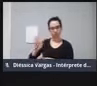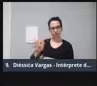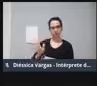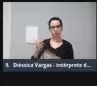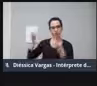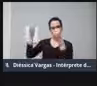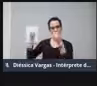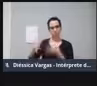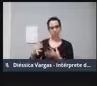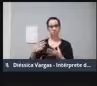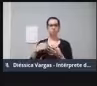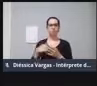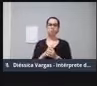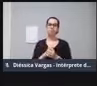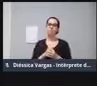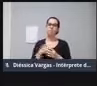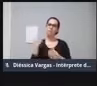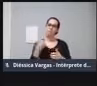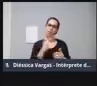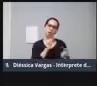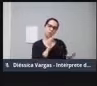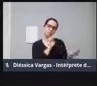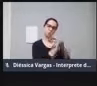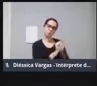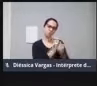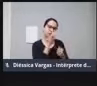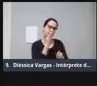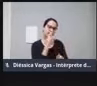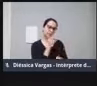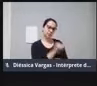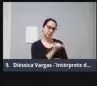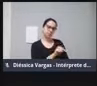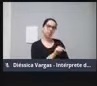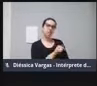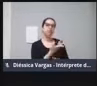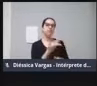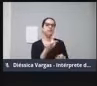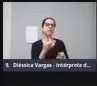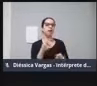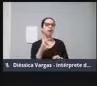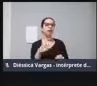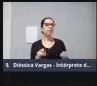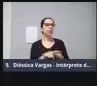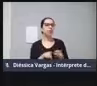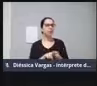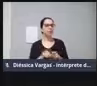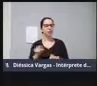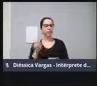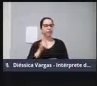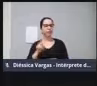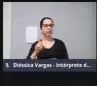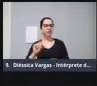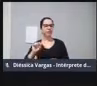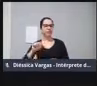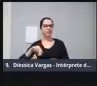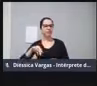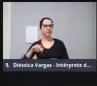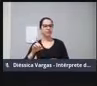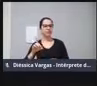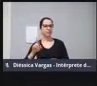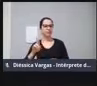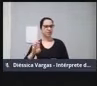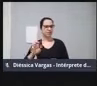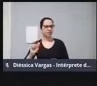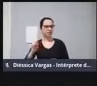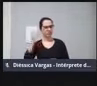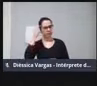trabalhar com as crianças, a professora Andréia, então, teve essa ideia de colocar também lá na parte final do livro, né,